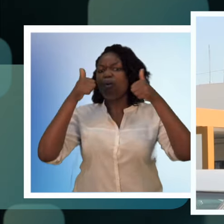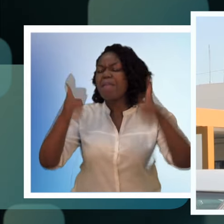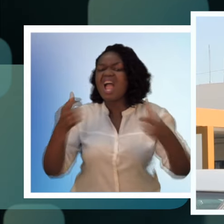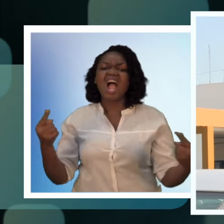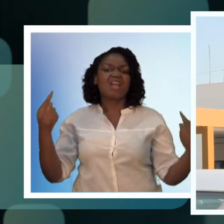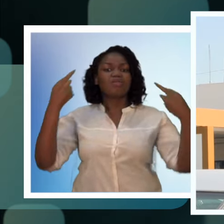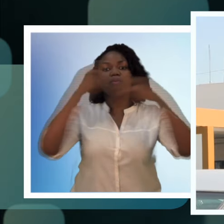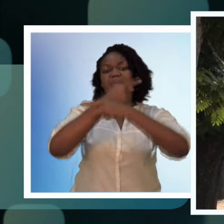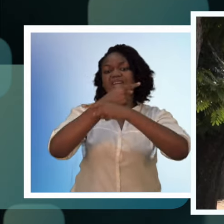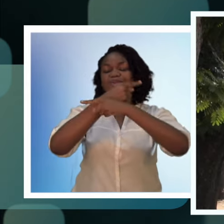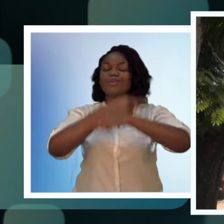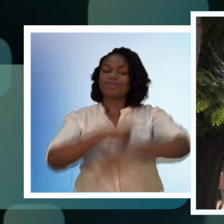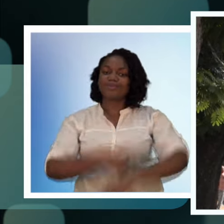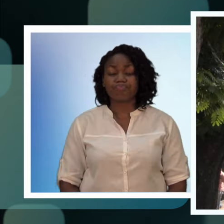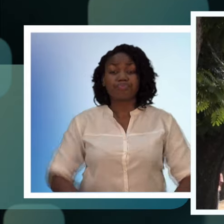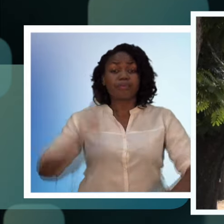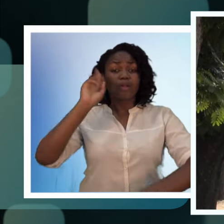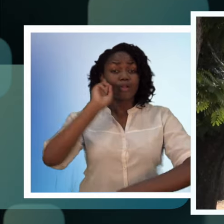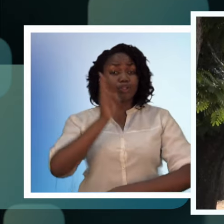complica-se.